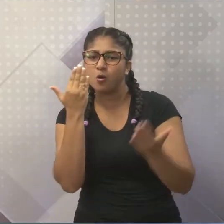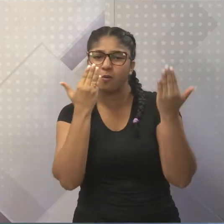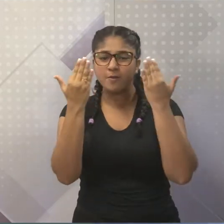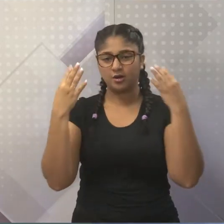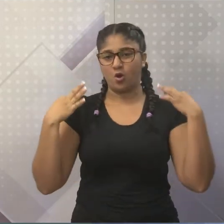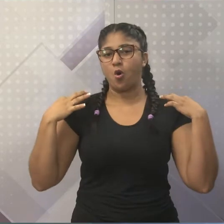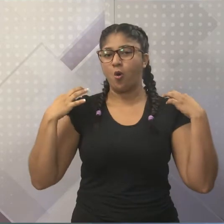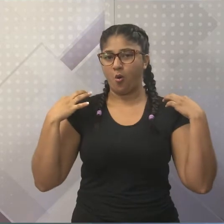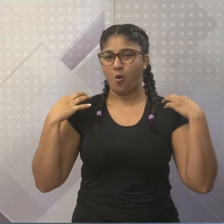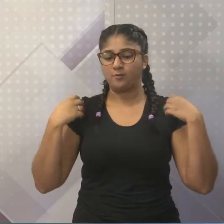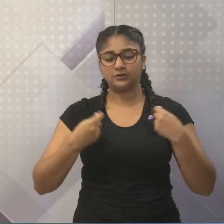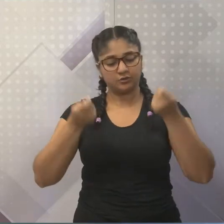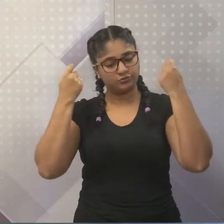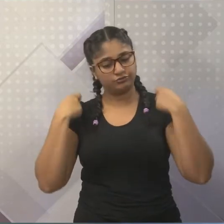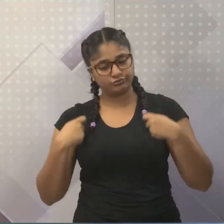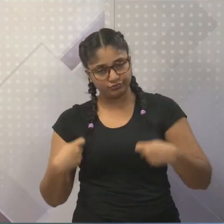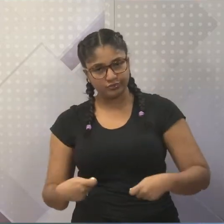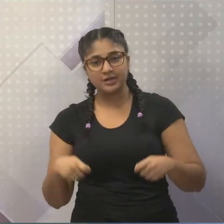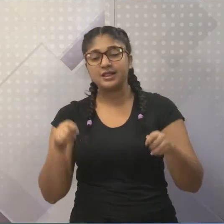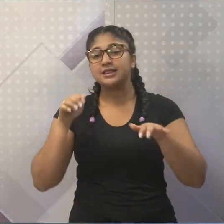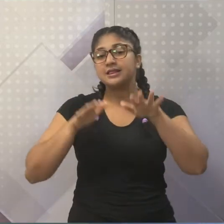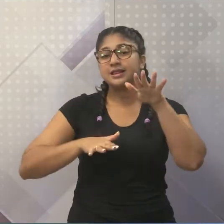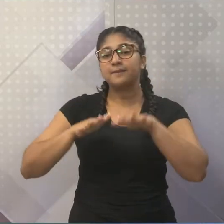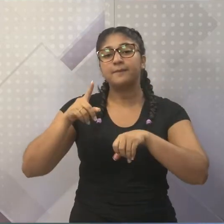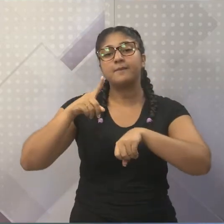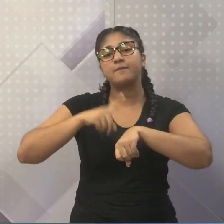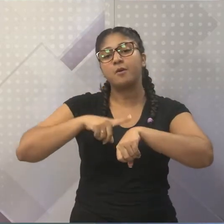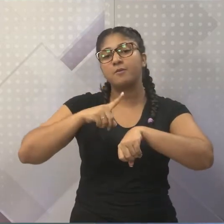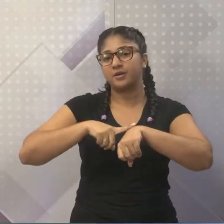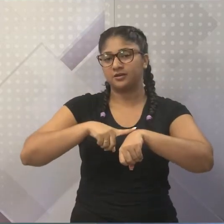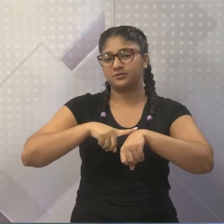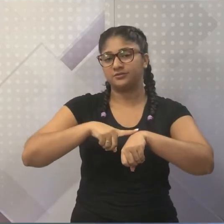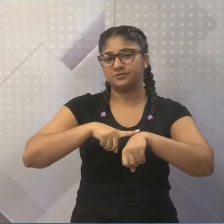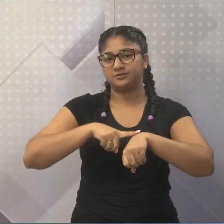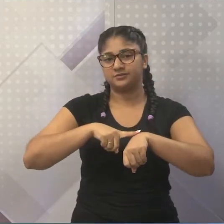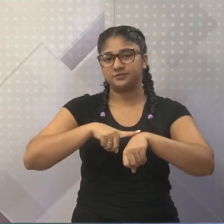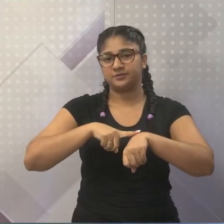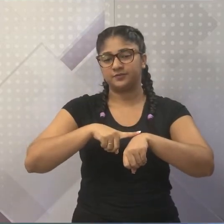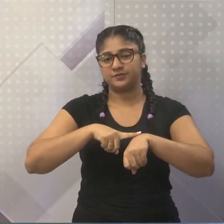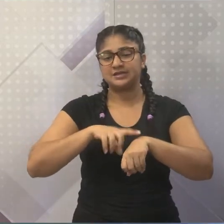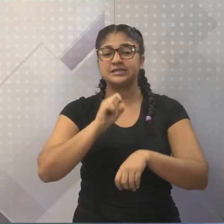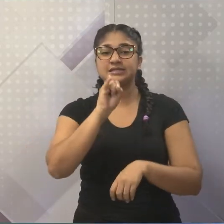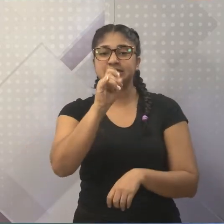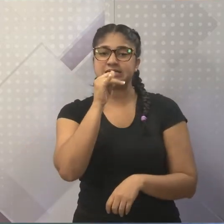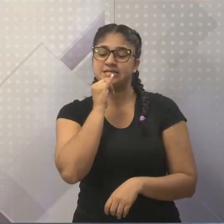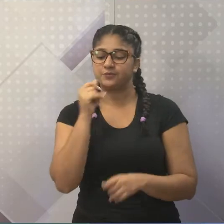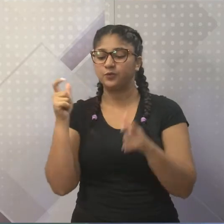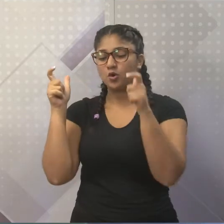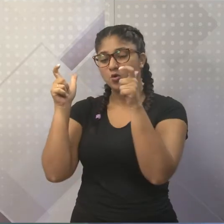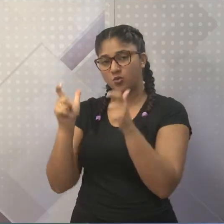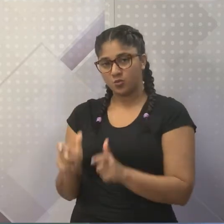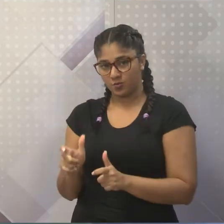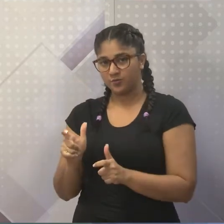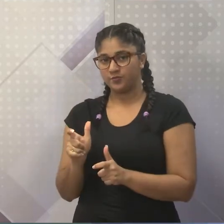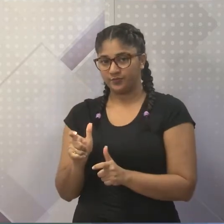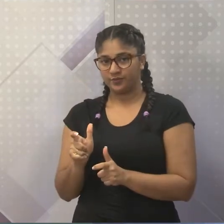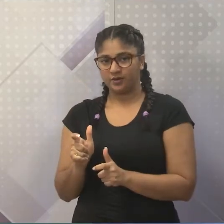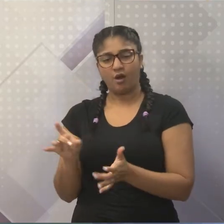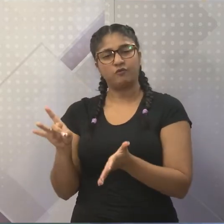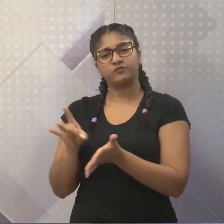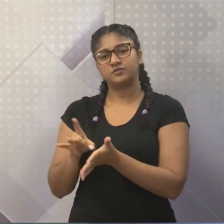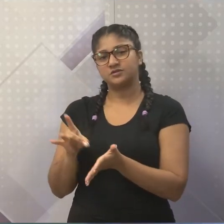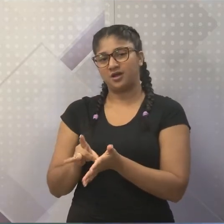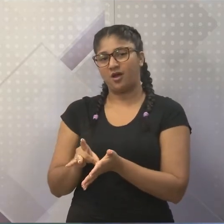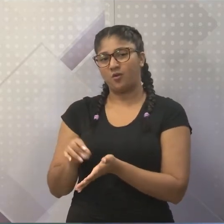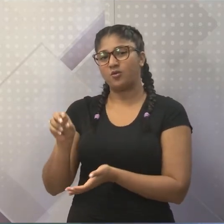vai vestir você, dependendo do local em que você esteja. Se você estiver em um local oficial,